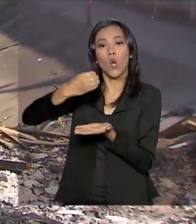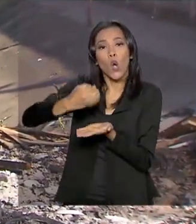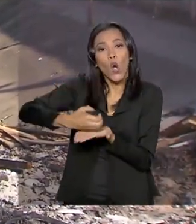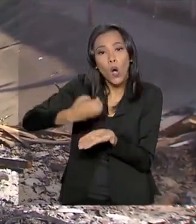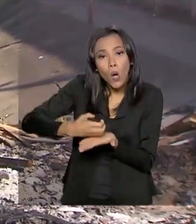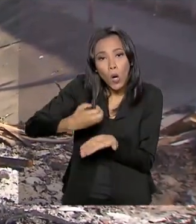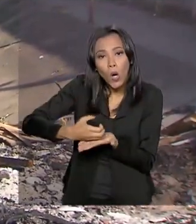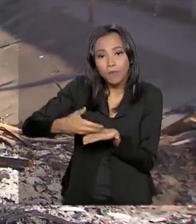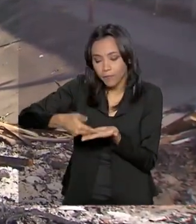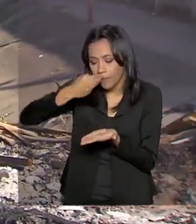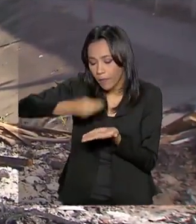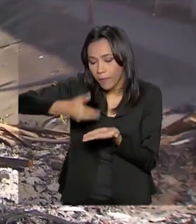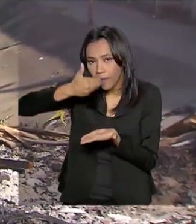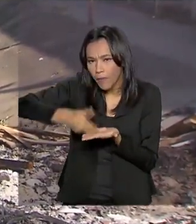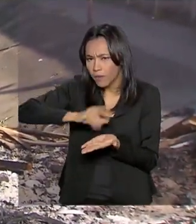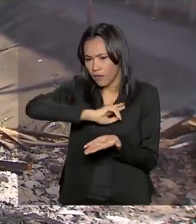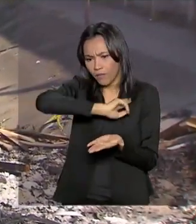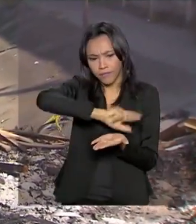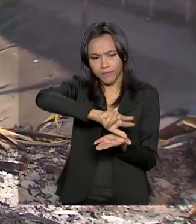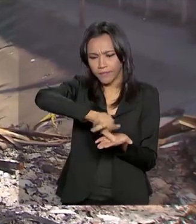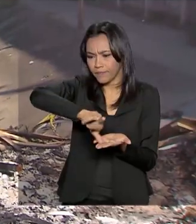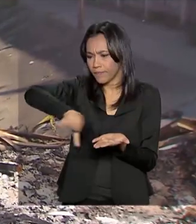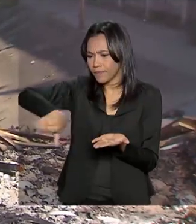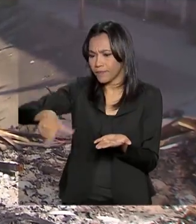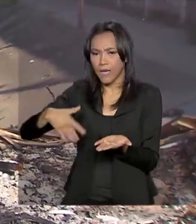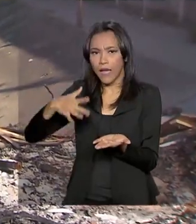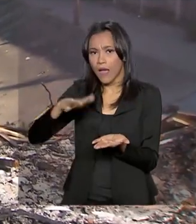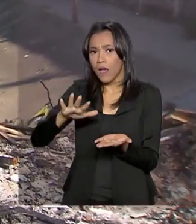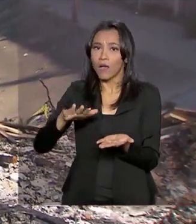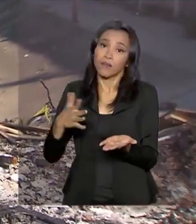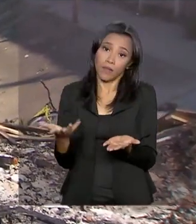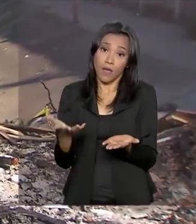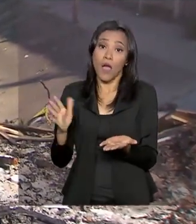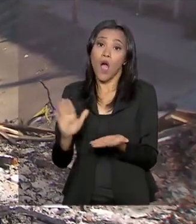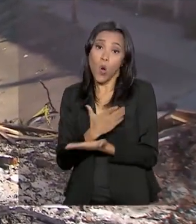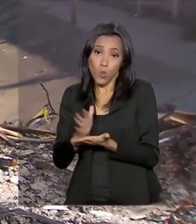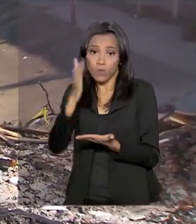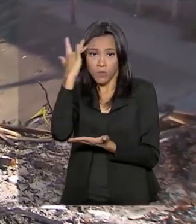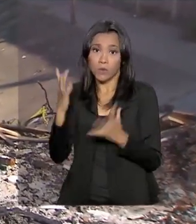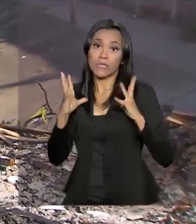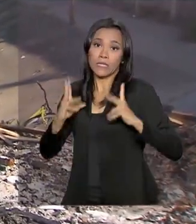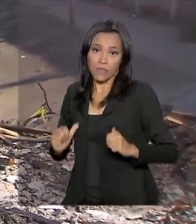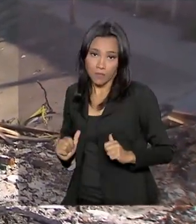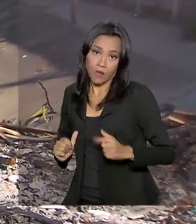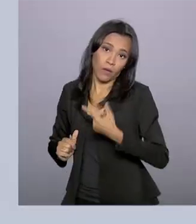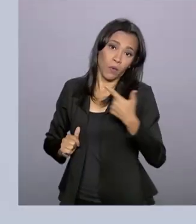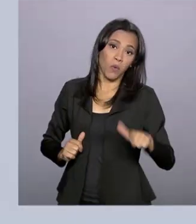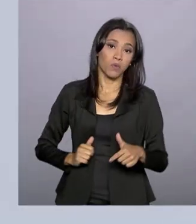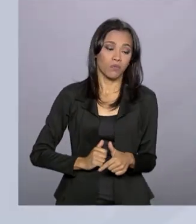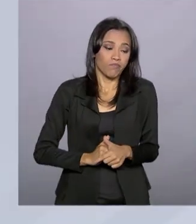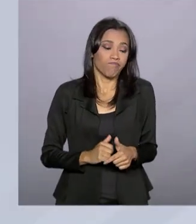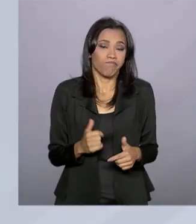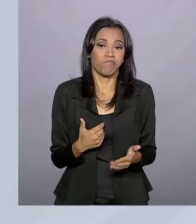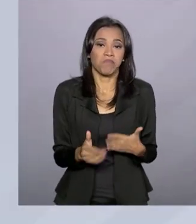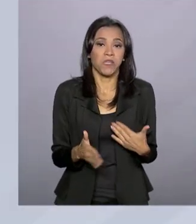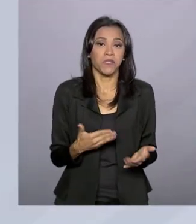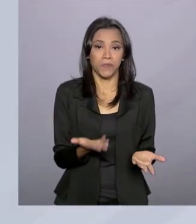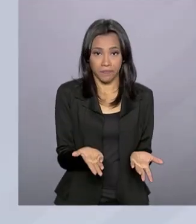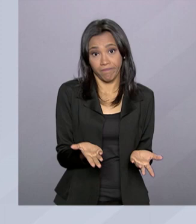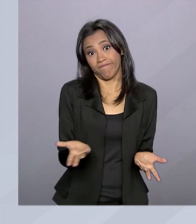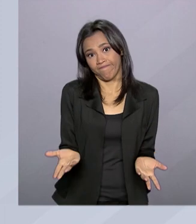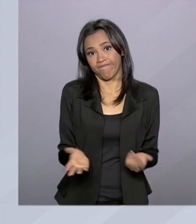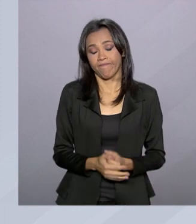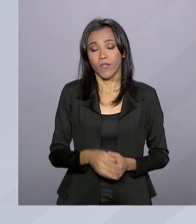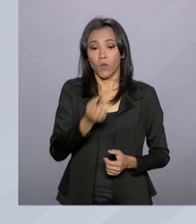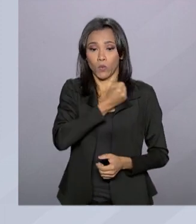monte. E aí muitos limpam, outros não. Outros não estão nem aí, sabe? É assim. O número de casos de